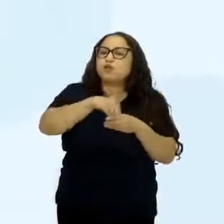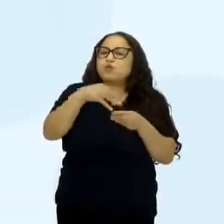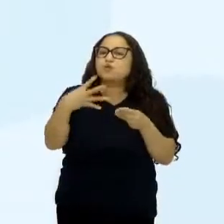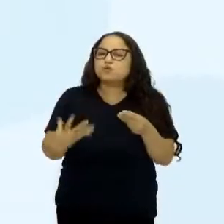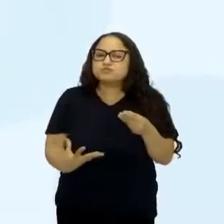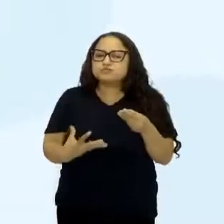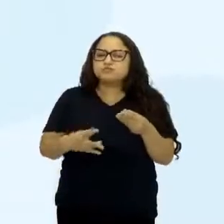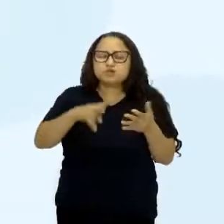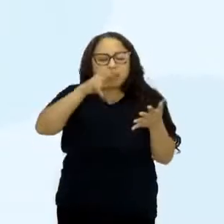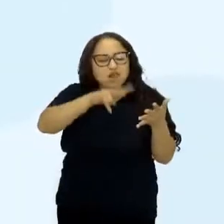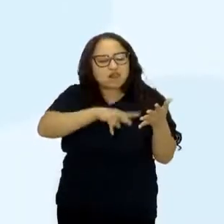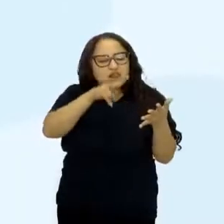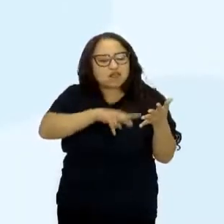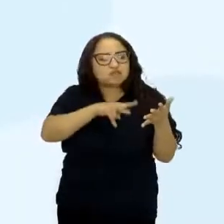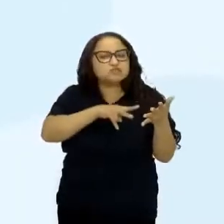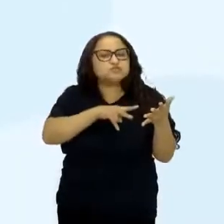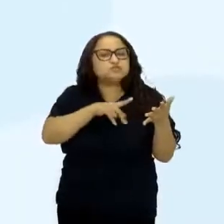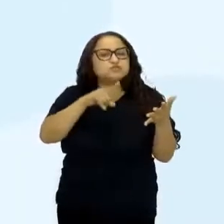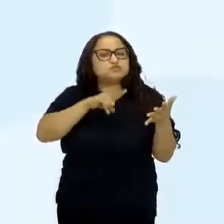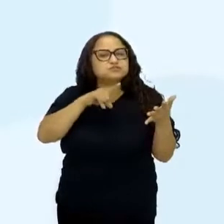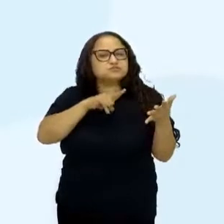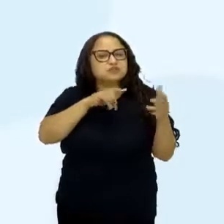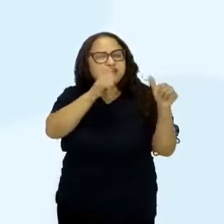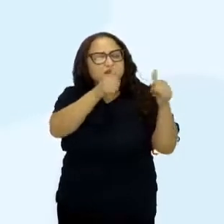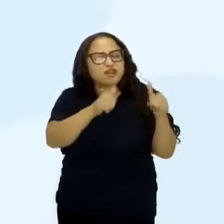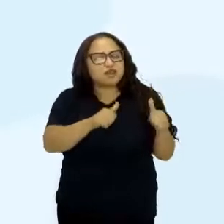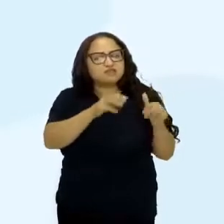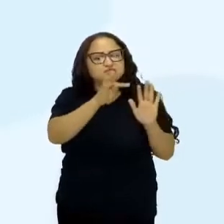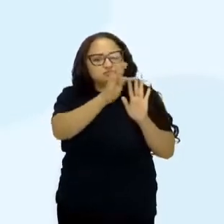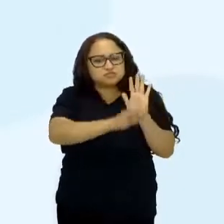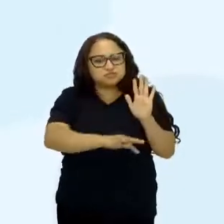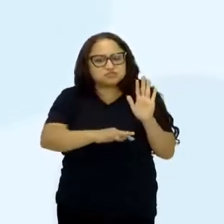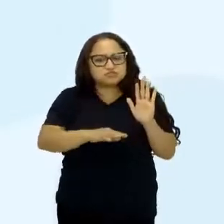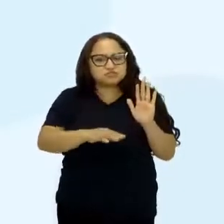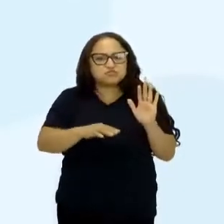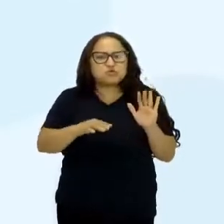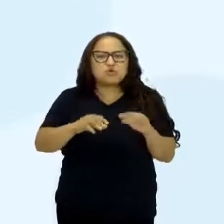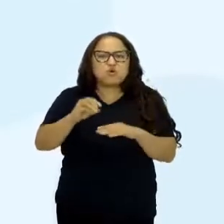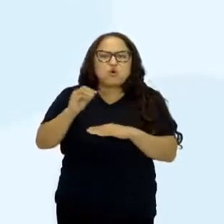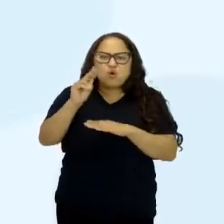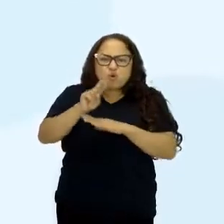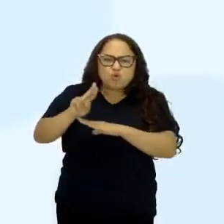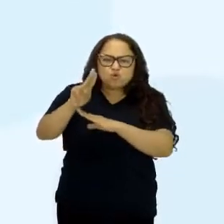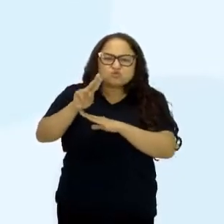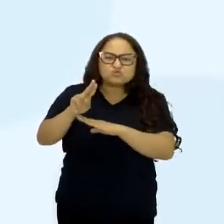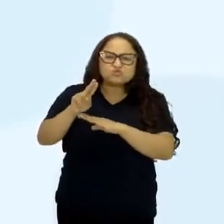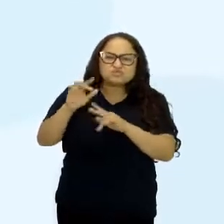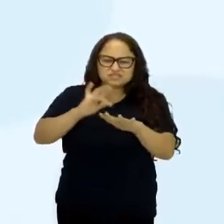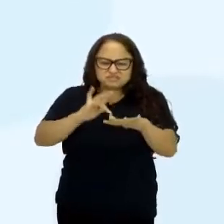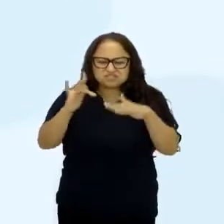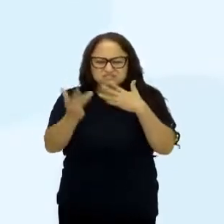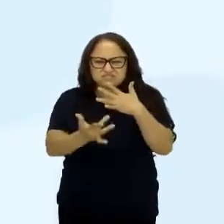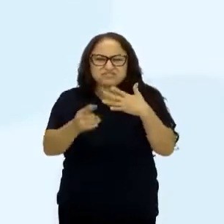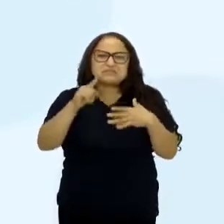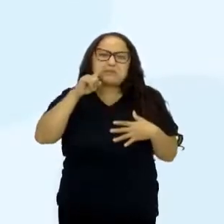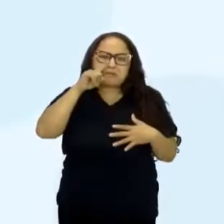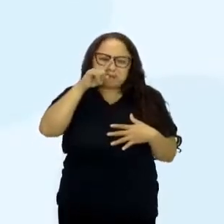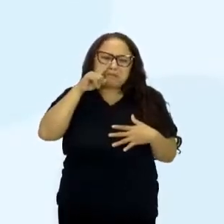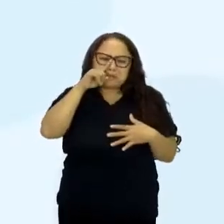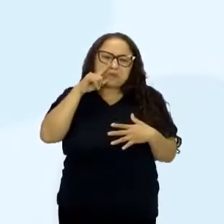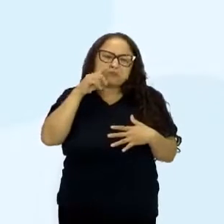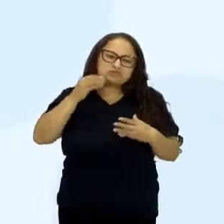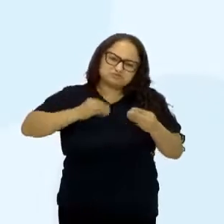Leitura e análise do texto. O mau uso de redes sociais agrava sinais depressivos nos jovens, por Pedro Ezequiel.